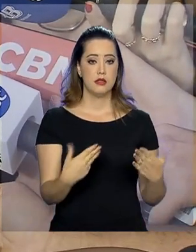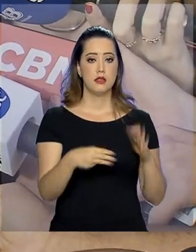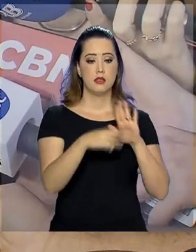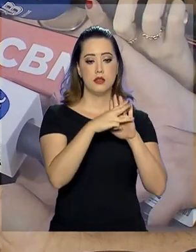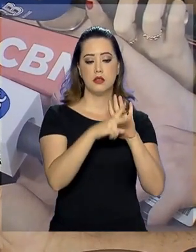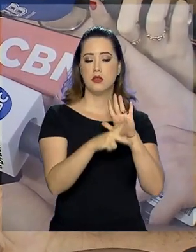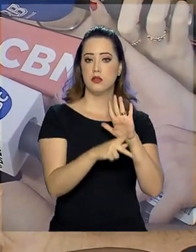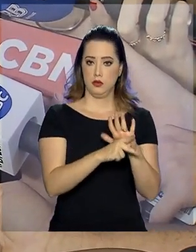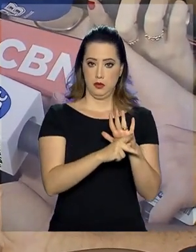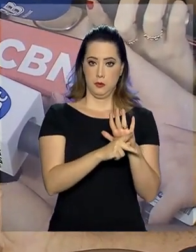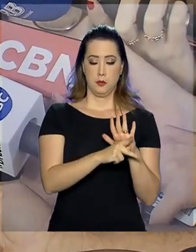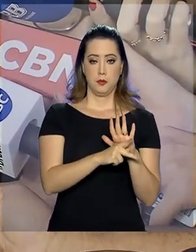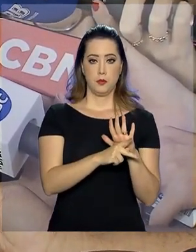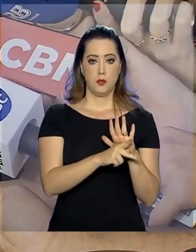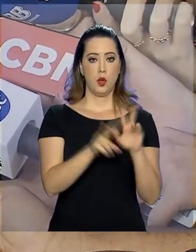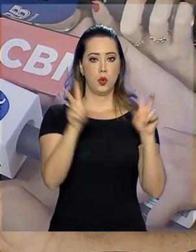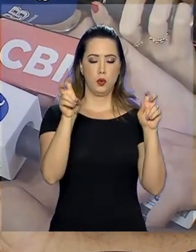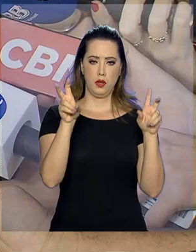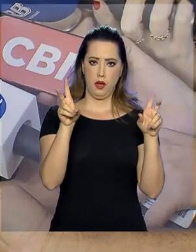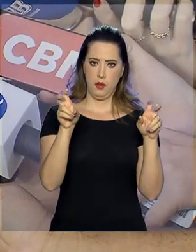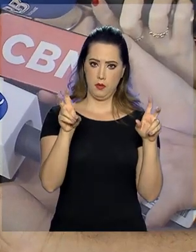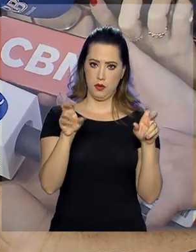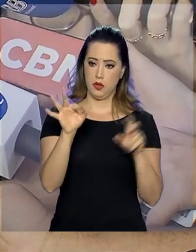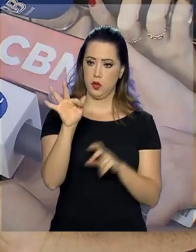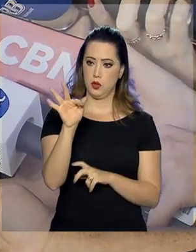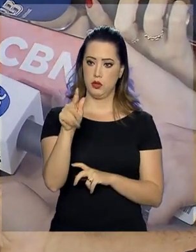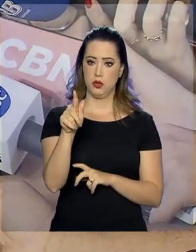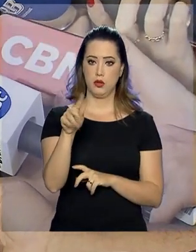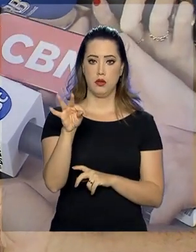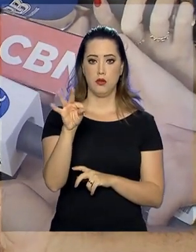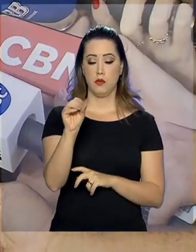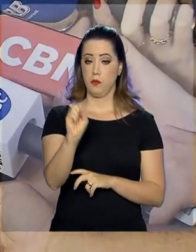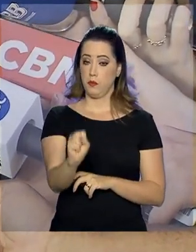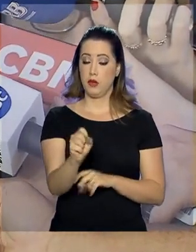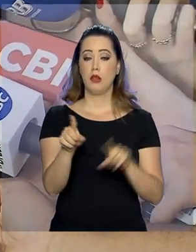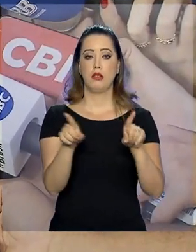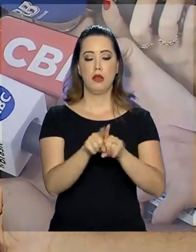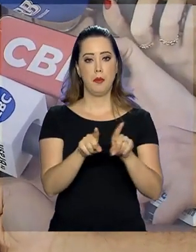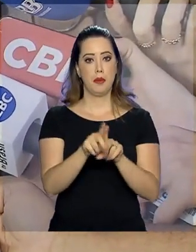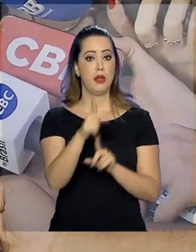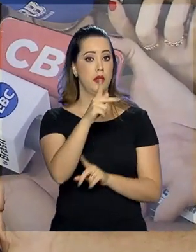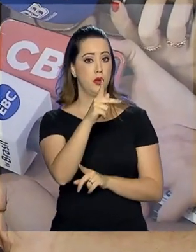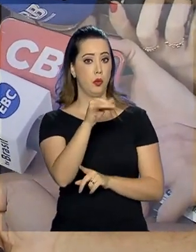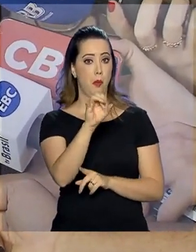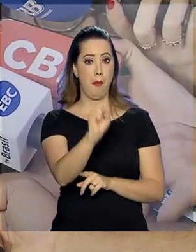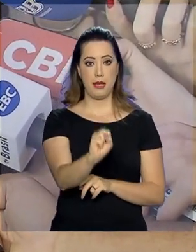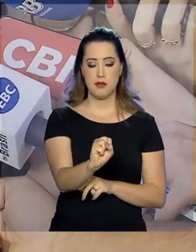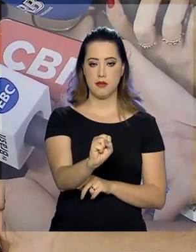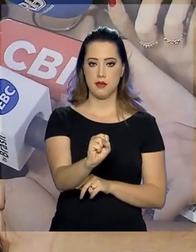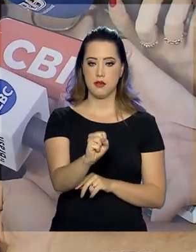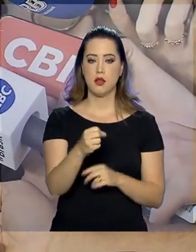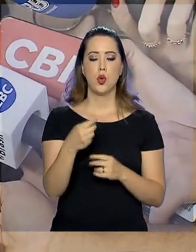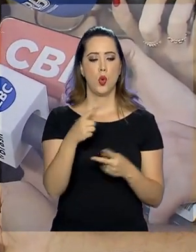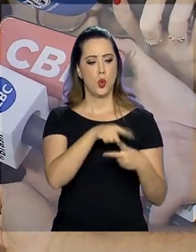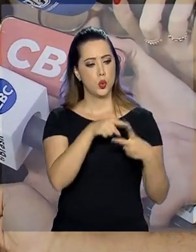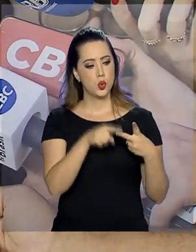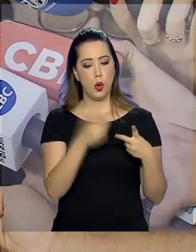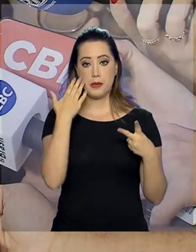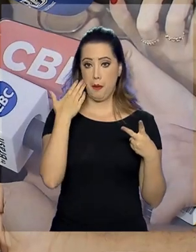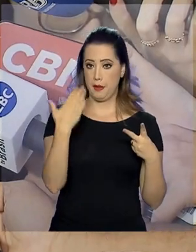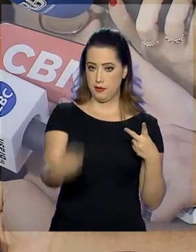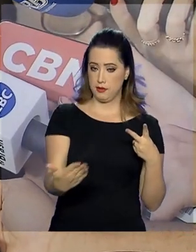provisória, que trata da questão do Fundo de Garantia e também do PIS-PASEP. Então, os dois serão